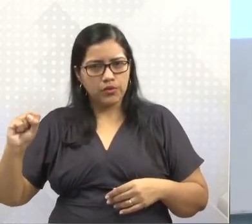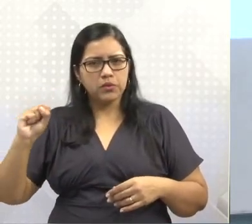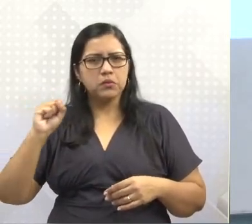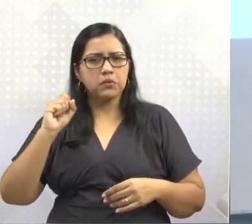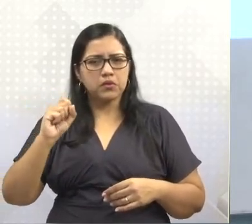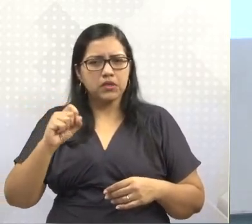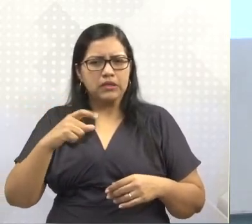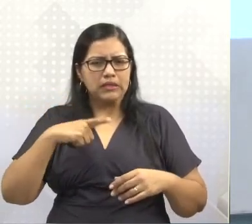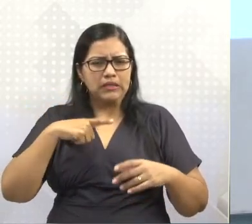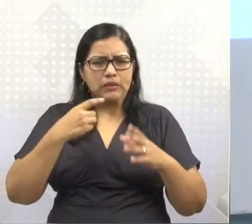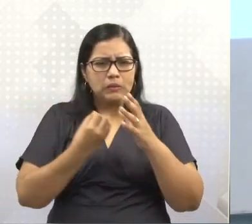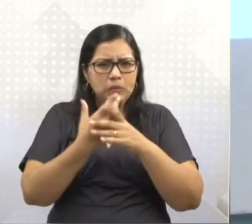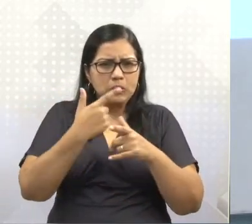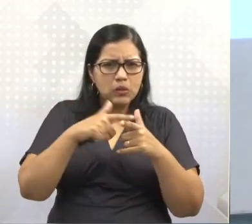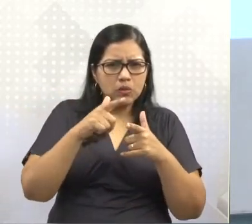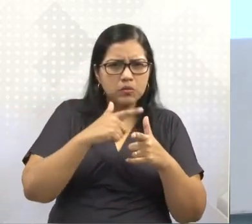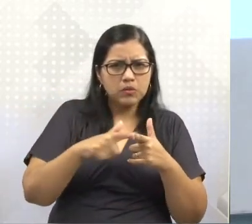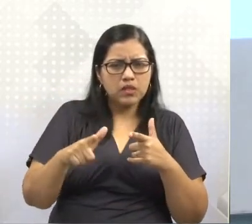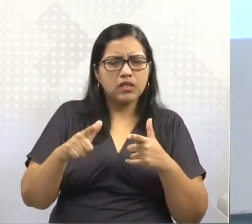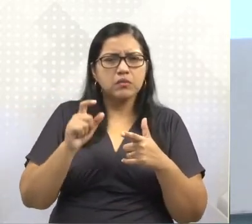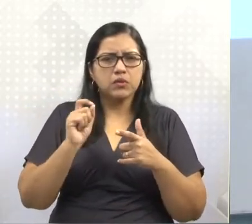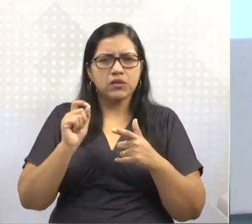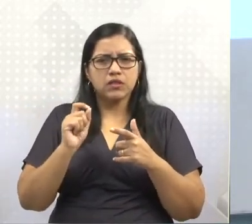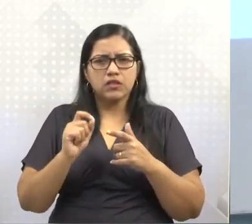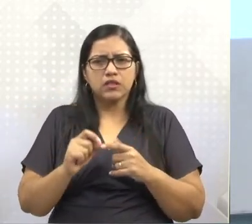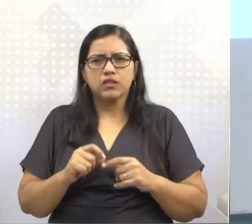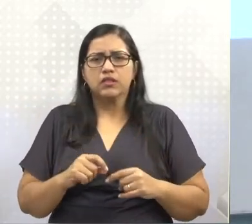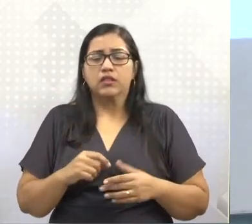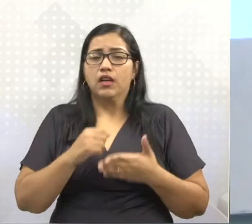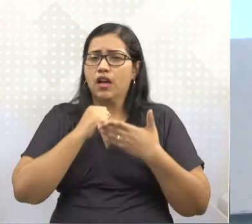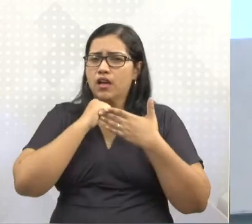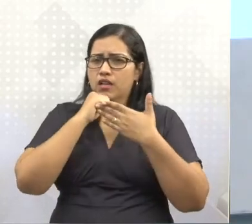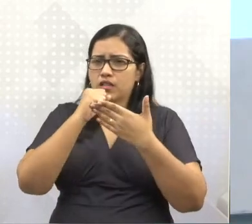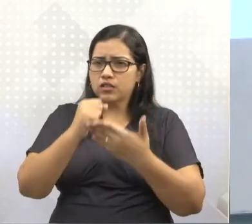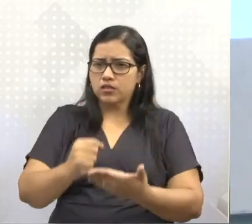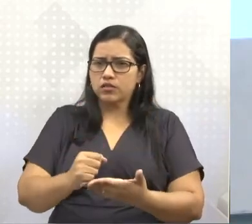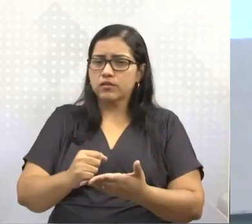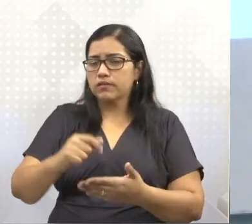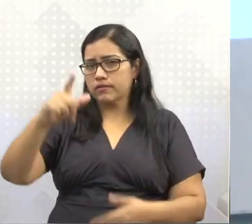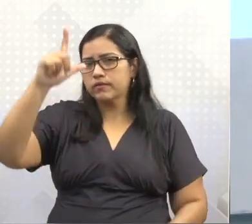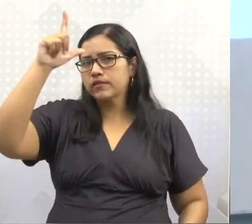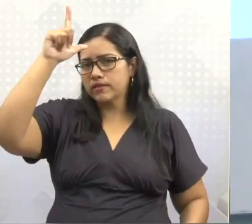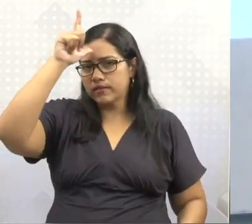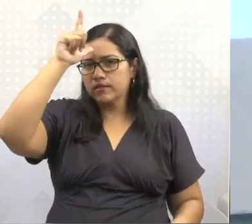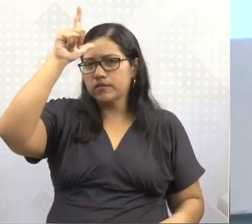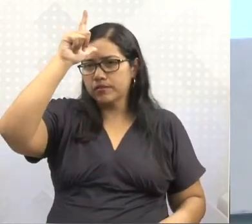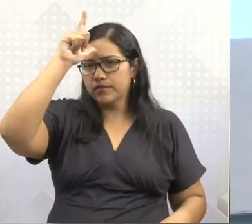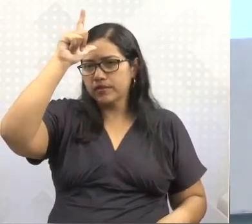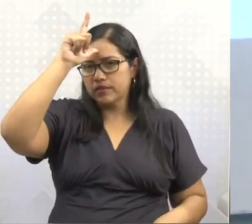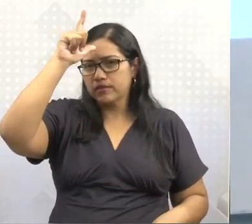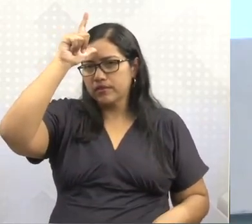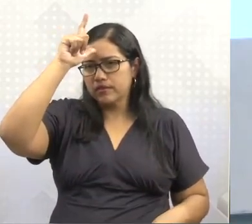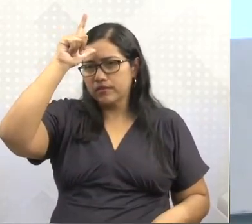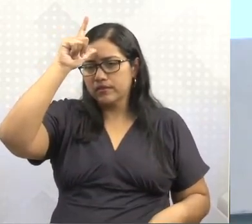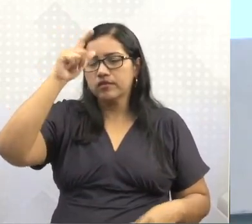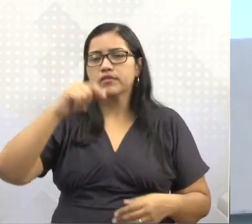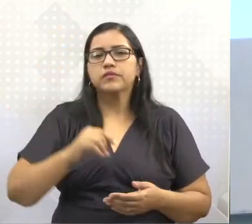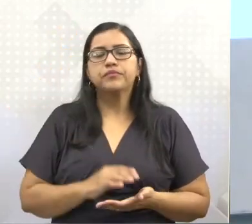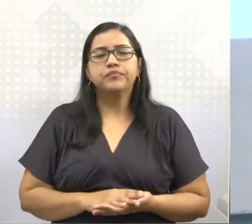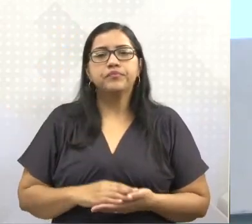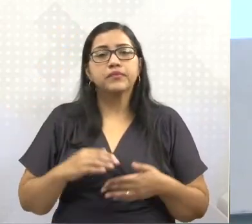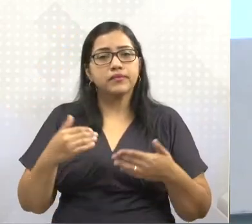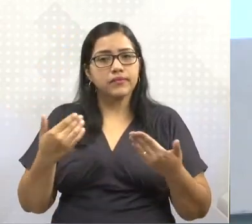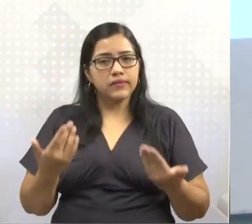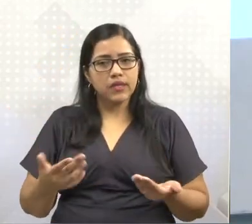crise para não se tornar uma crise como a de 29, foi a Alemanha, da Angela Merkel. Então,